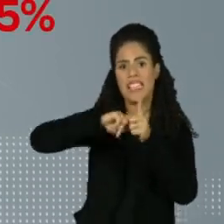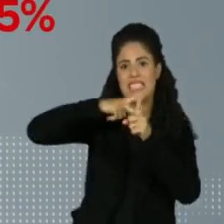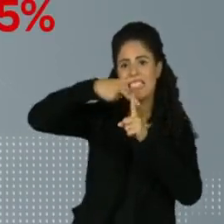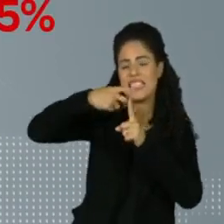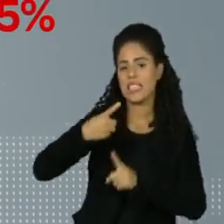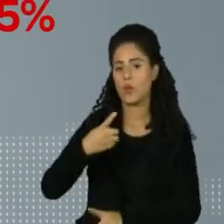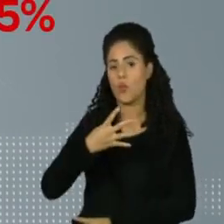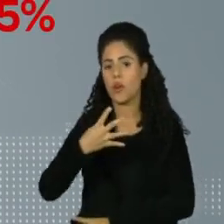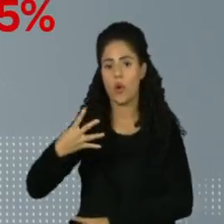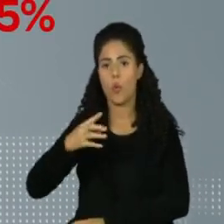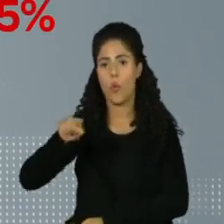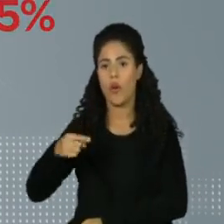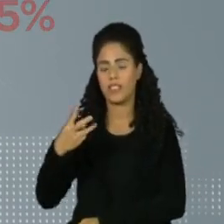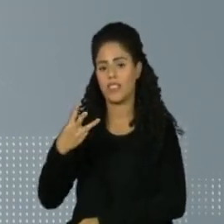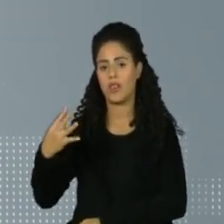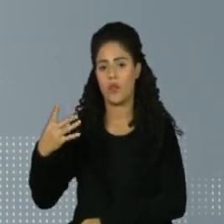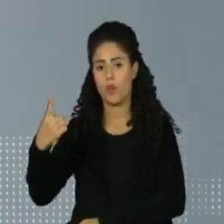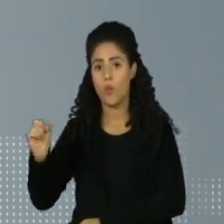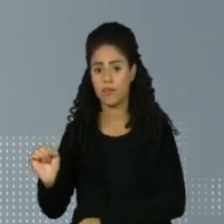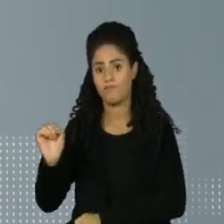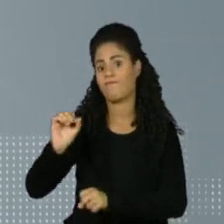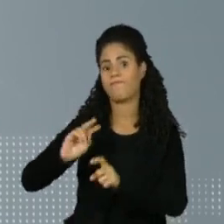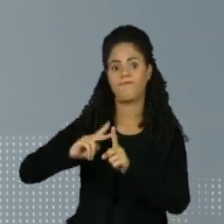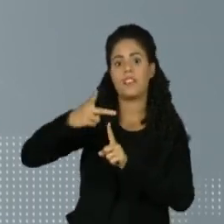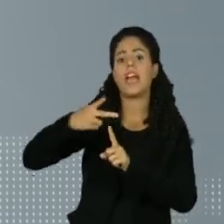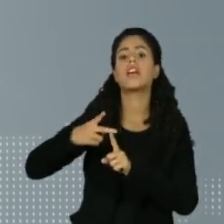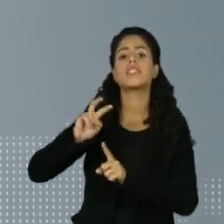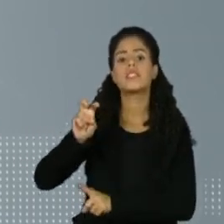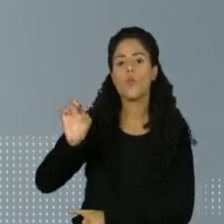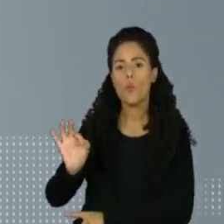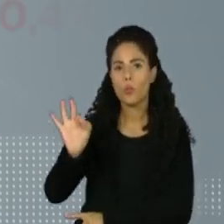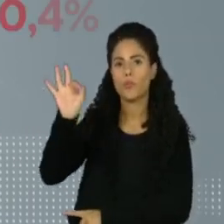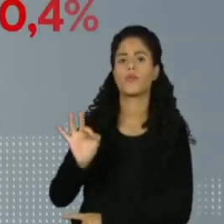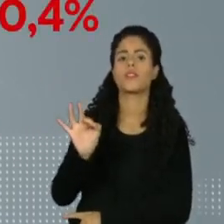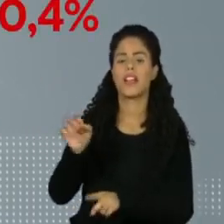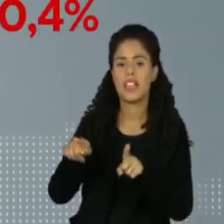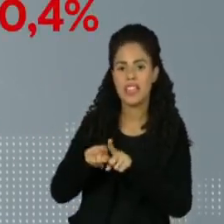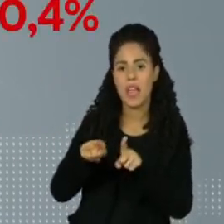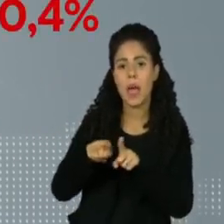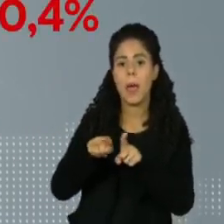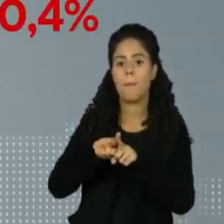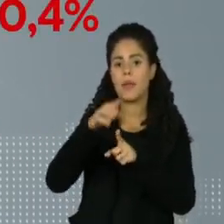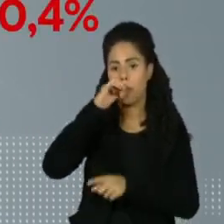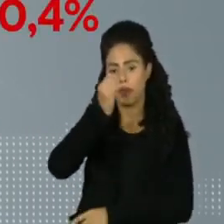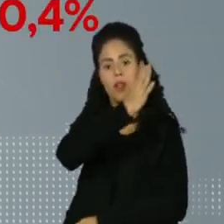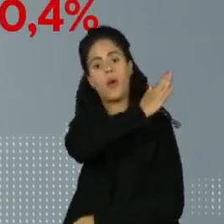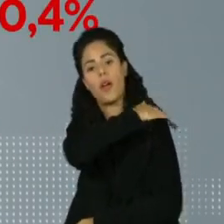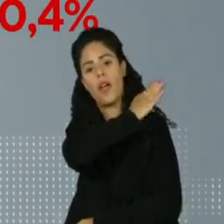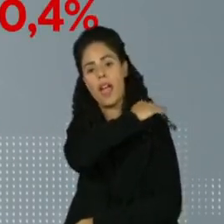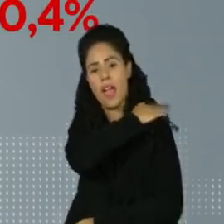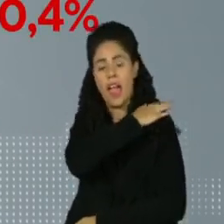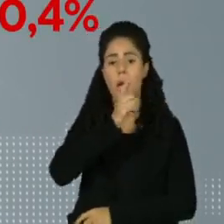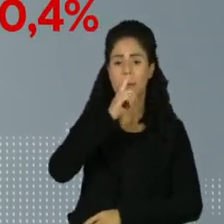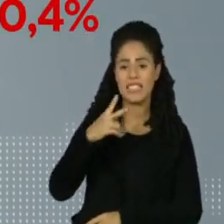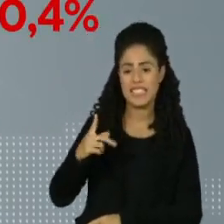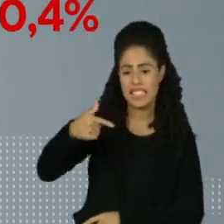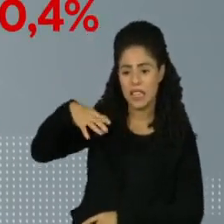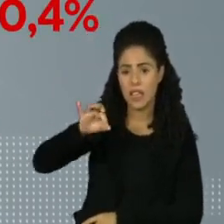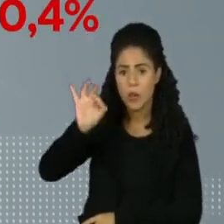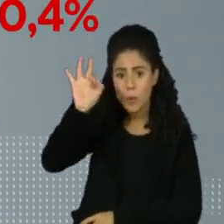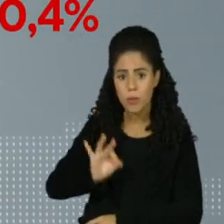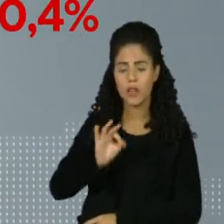mil, 5% de aumento. O maior crescimento foi do número de mortes por pneumonia, mais de 70%,